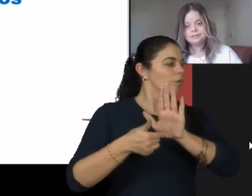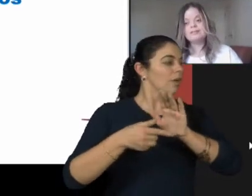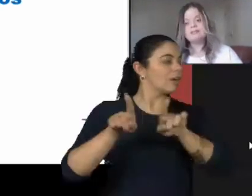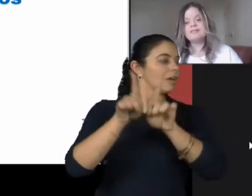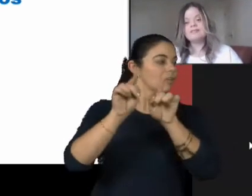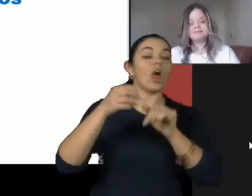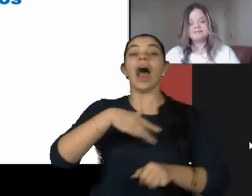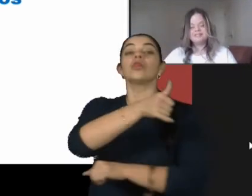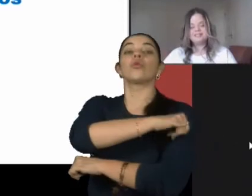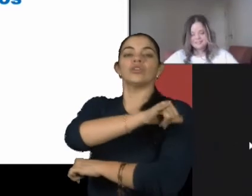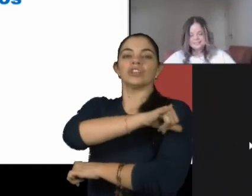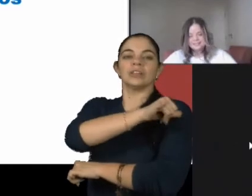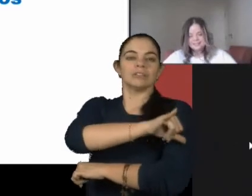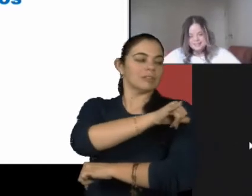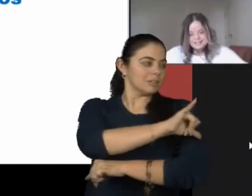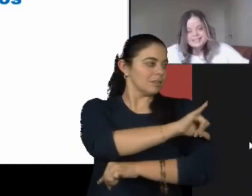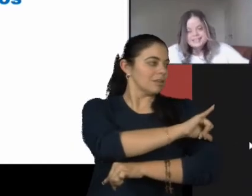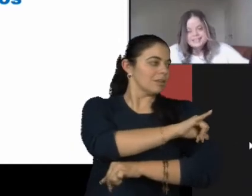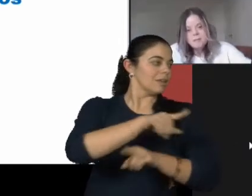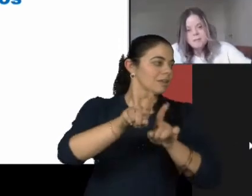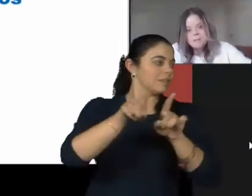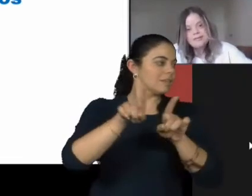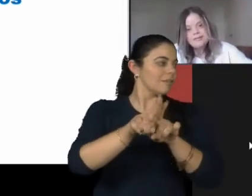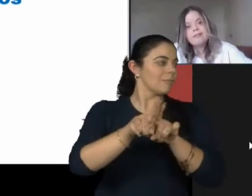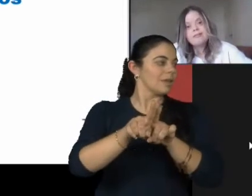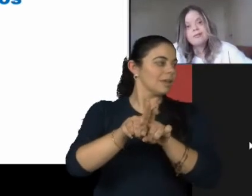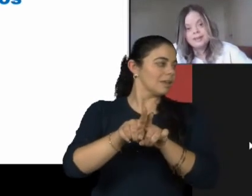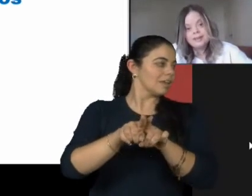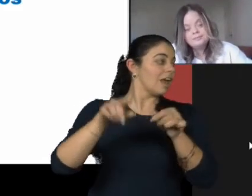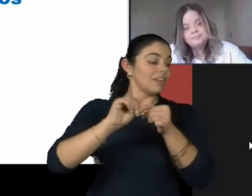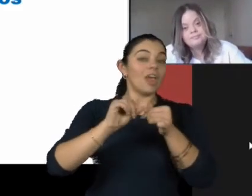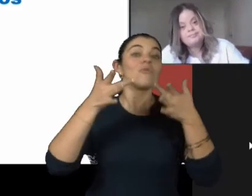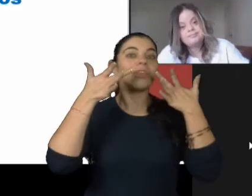Isso mesmo. E tem minha primeira peça que faço sozinha.